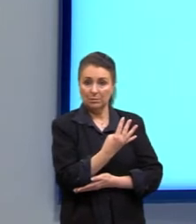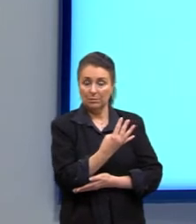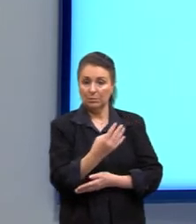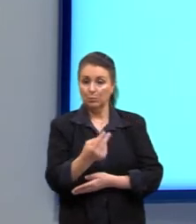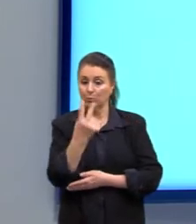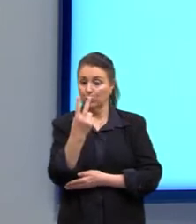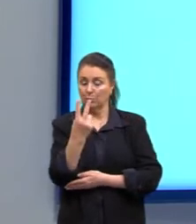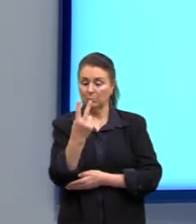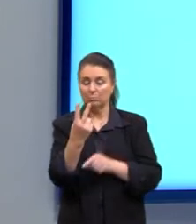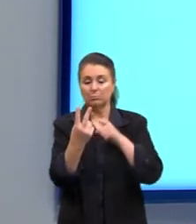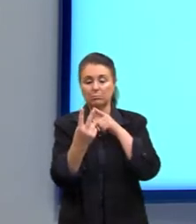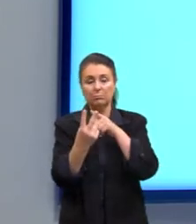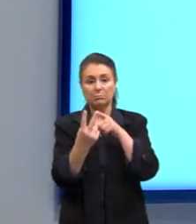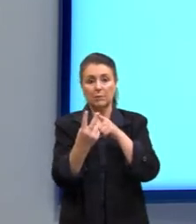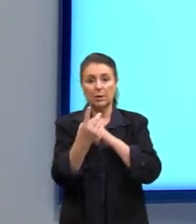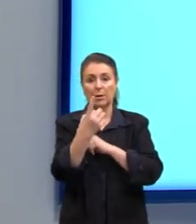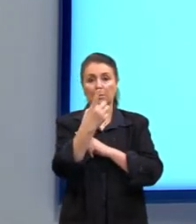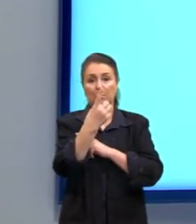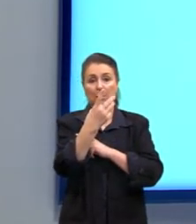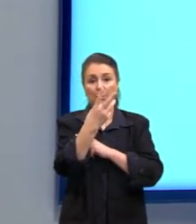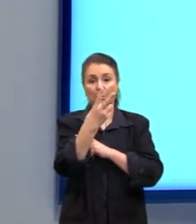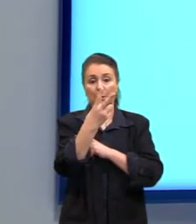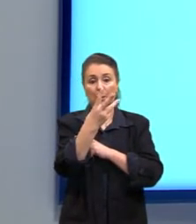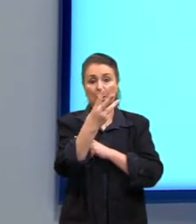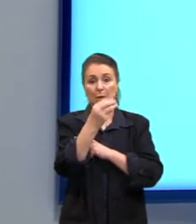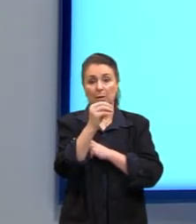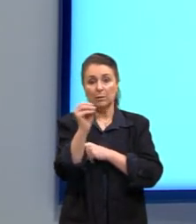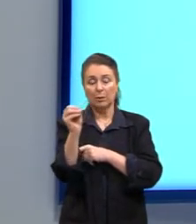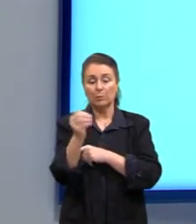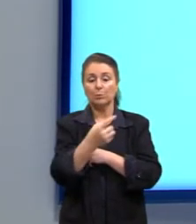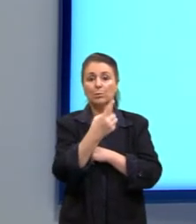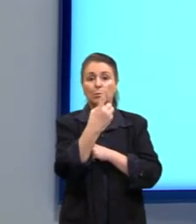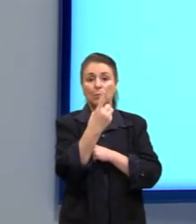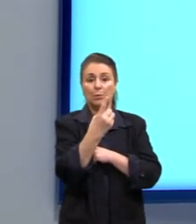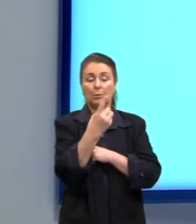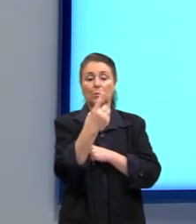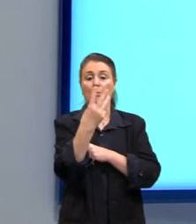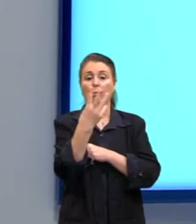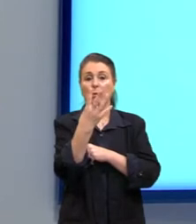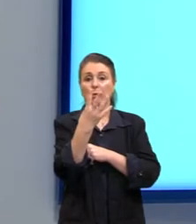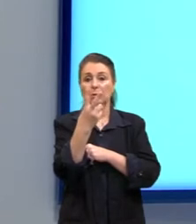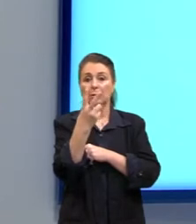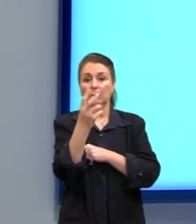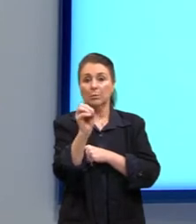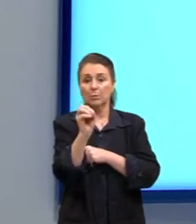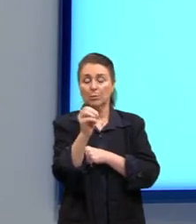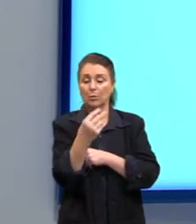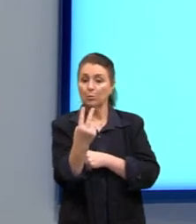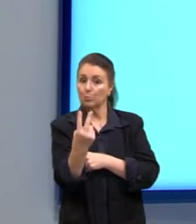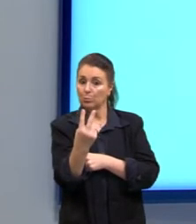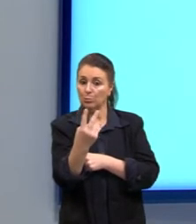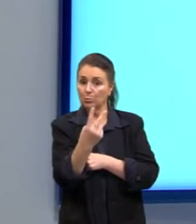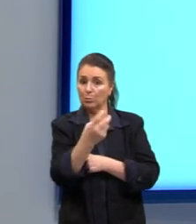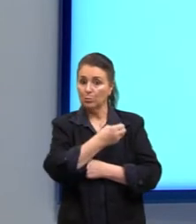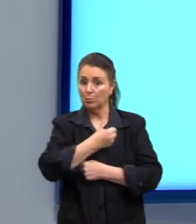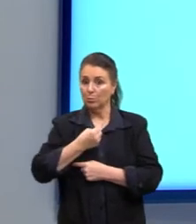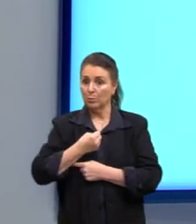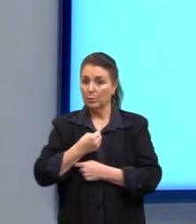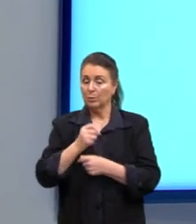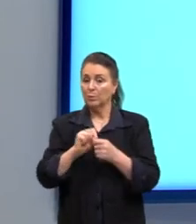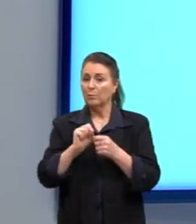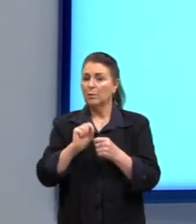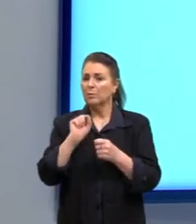caso, sobrou 1.300 e também 1.420. Esses dois termos, eu